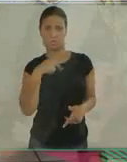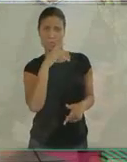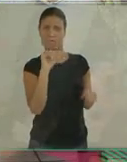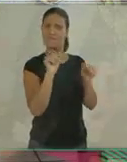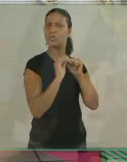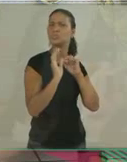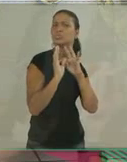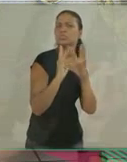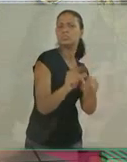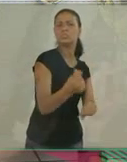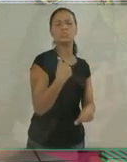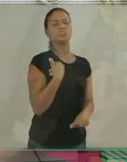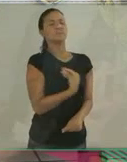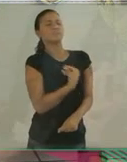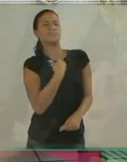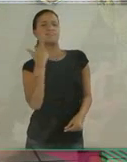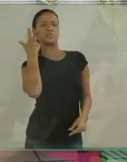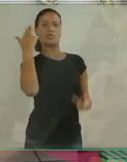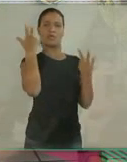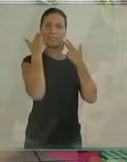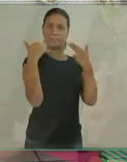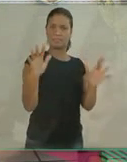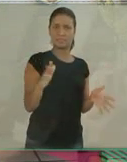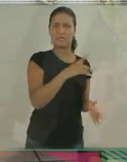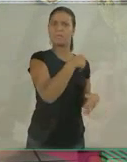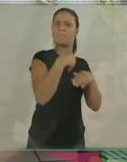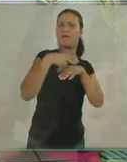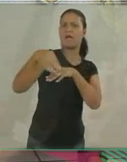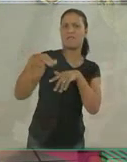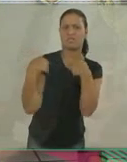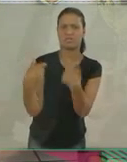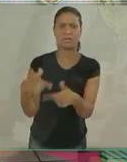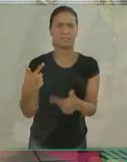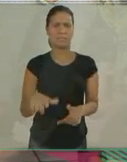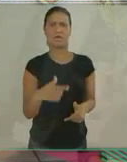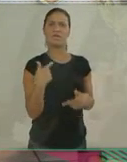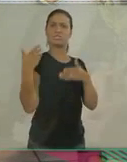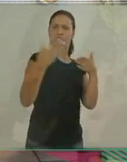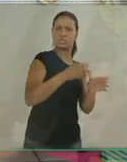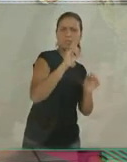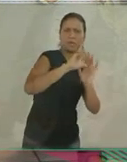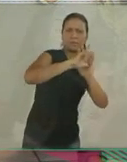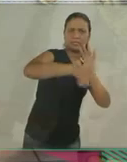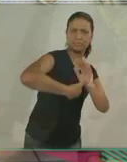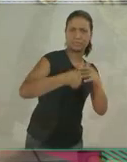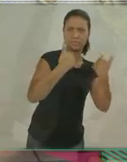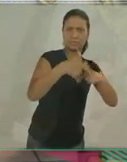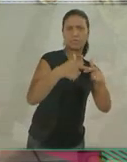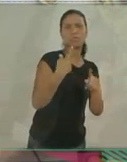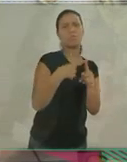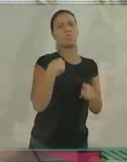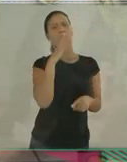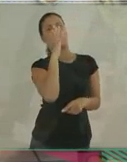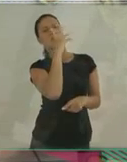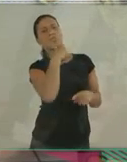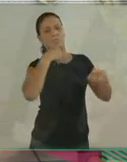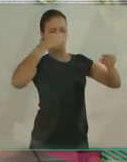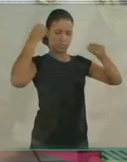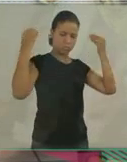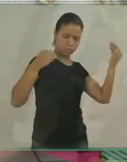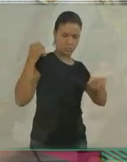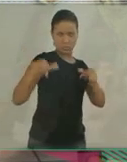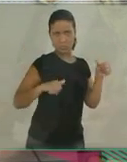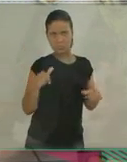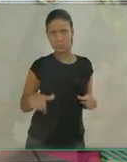Meu pai, ele faz de tudo para que eu viva normalmente. Ele me leva para trabalho, me